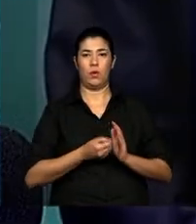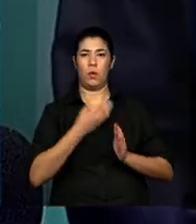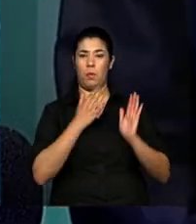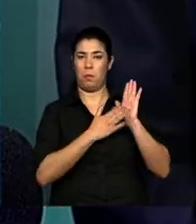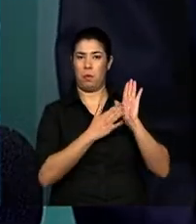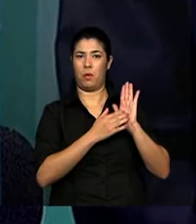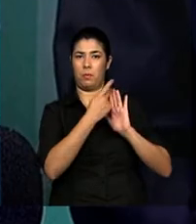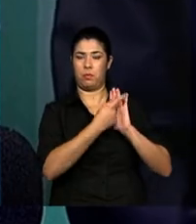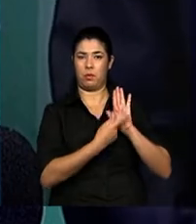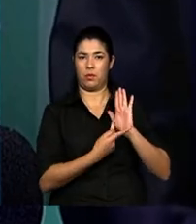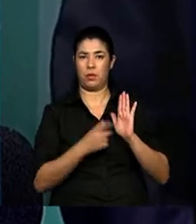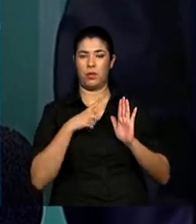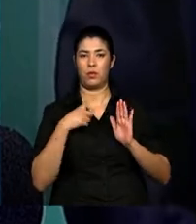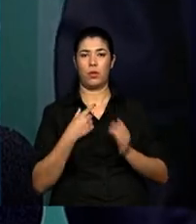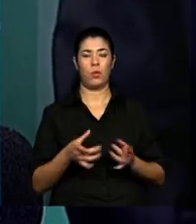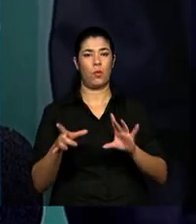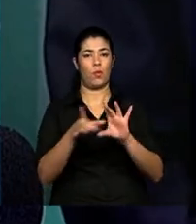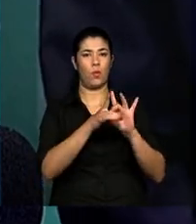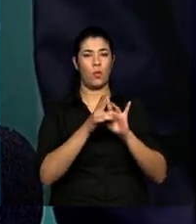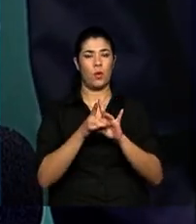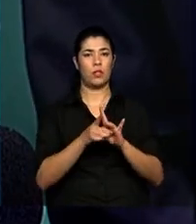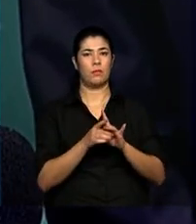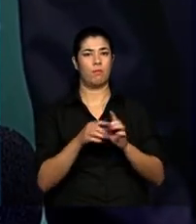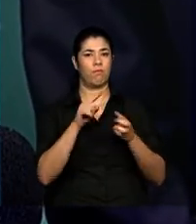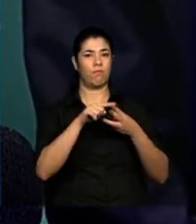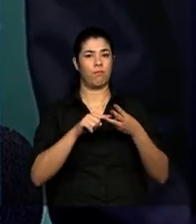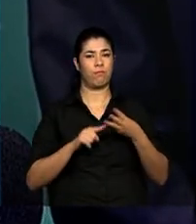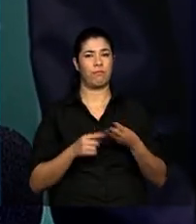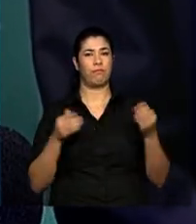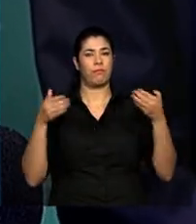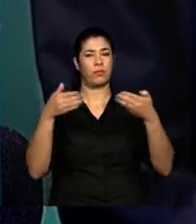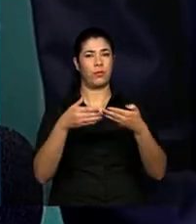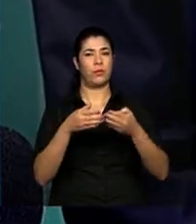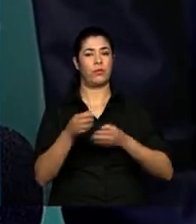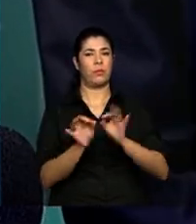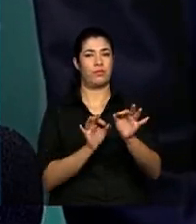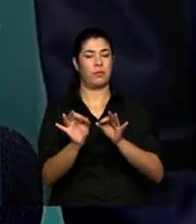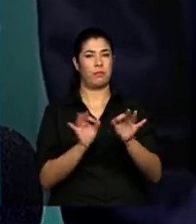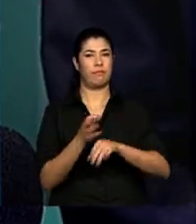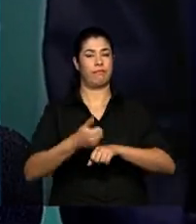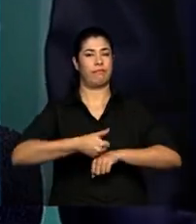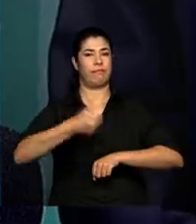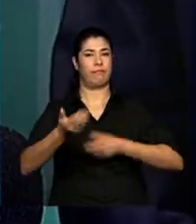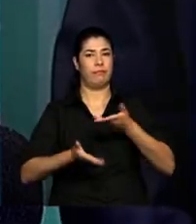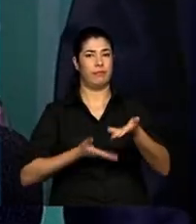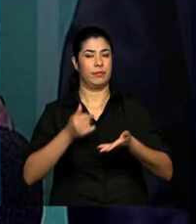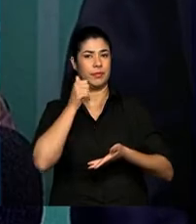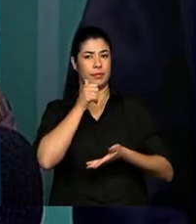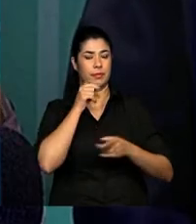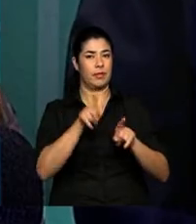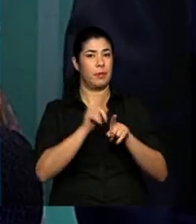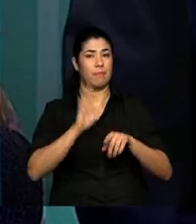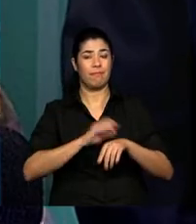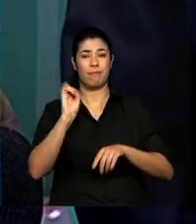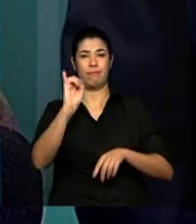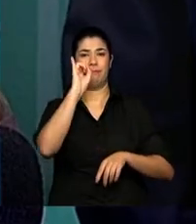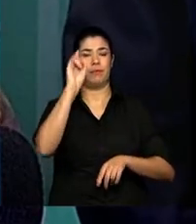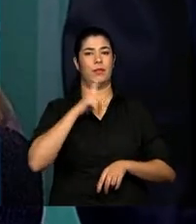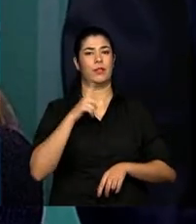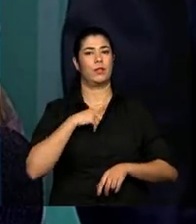em prol de um melhor atendimento de qualidade para as mulheres e, sobretudo,